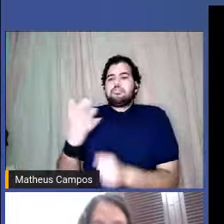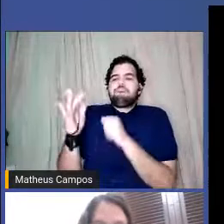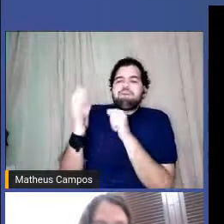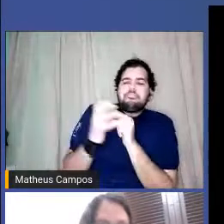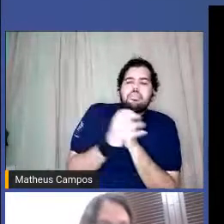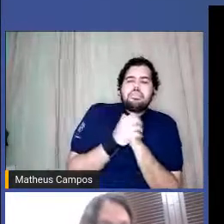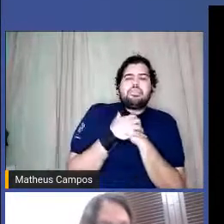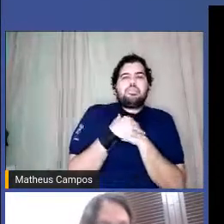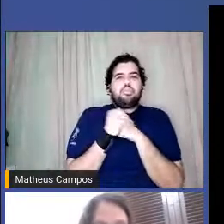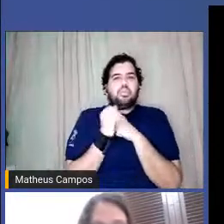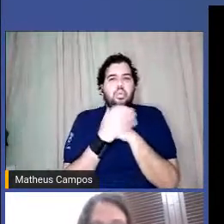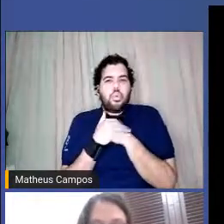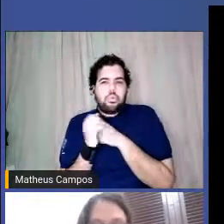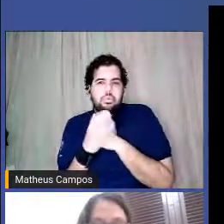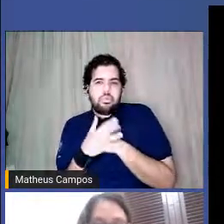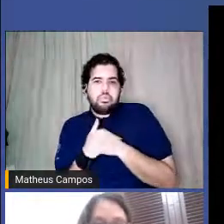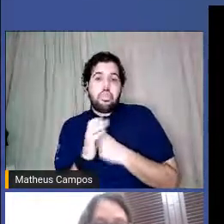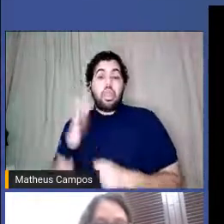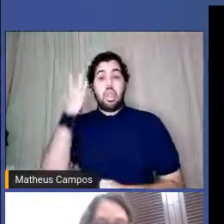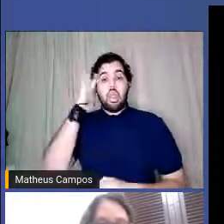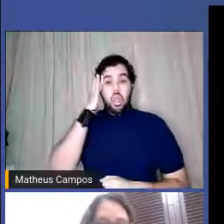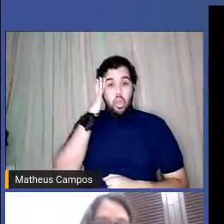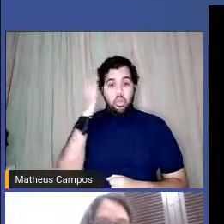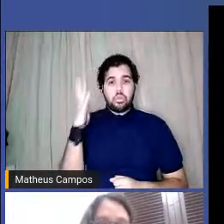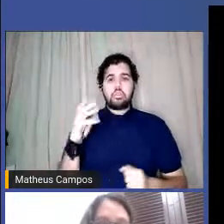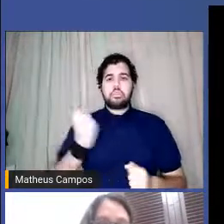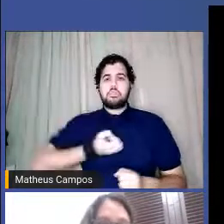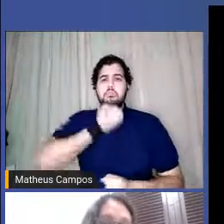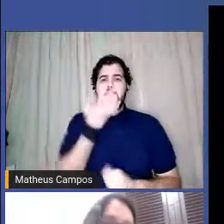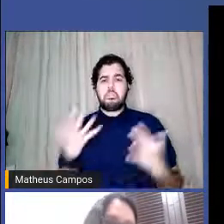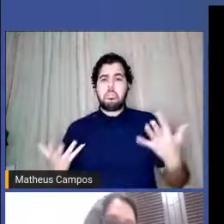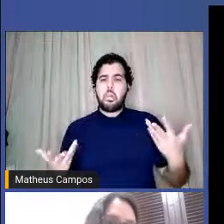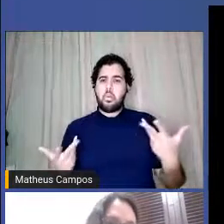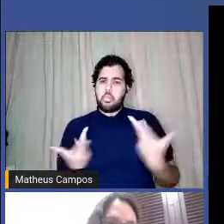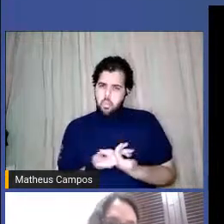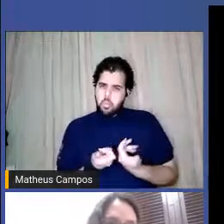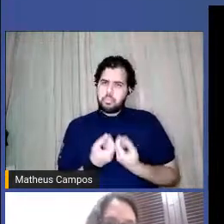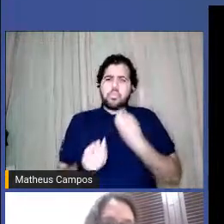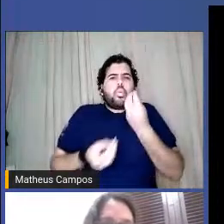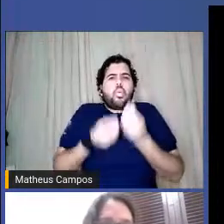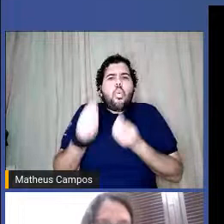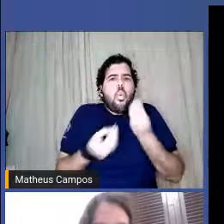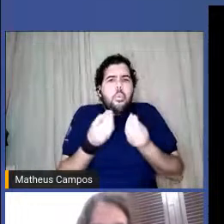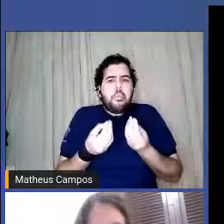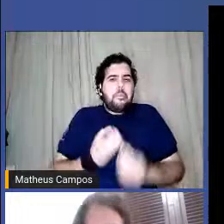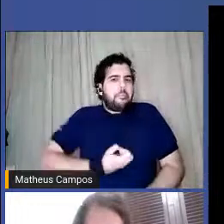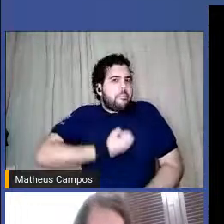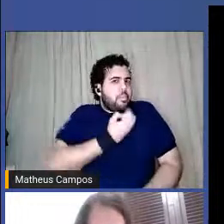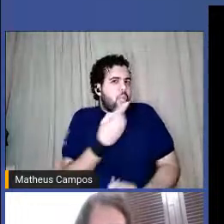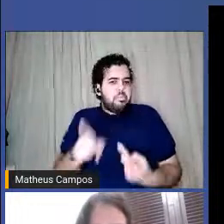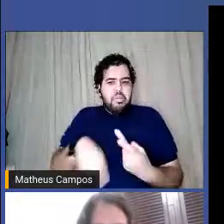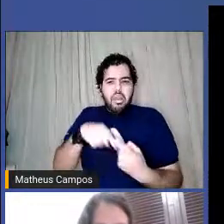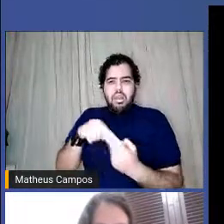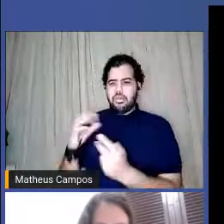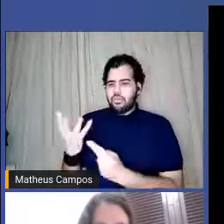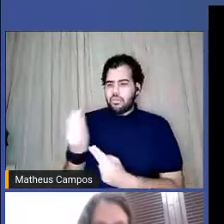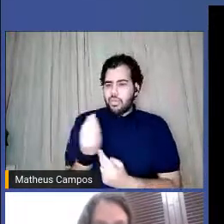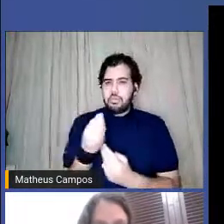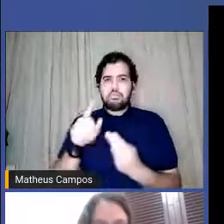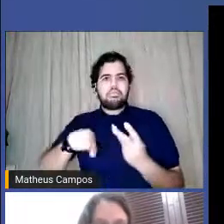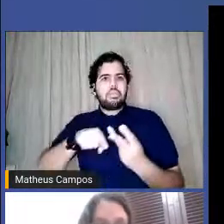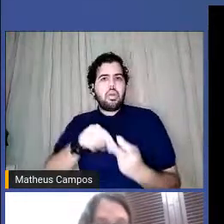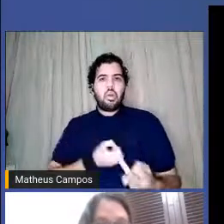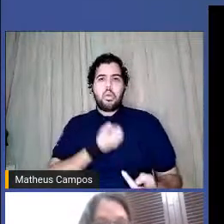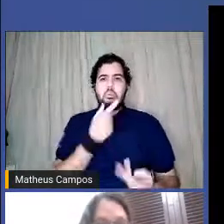E eu acho esse poema maravilhoso, assim, de como que o poema, a arte, a poesia, ela pode